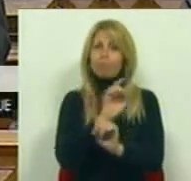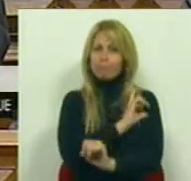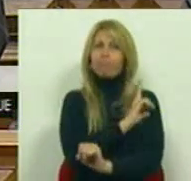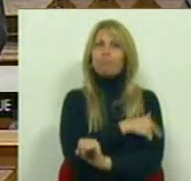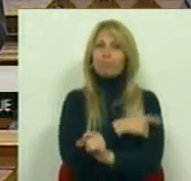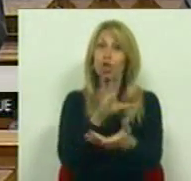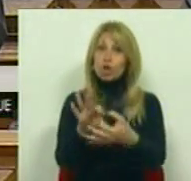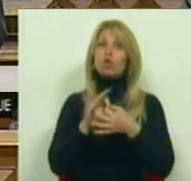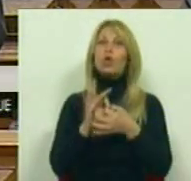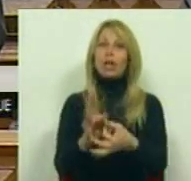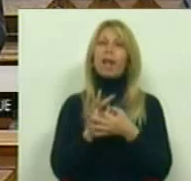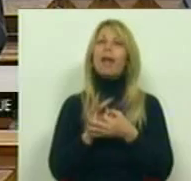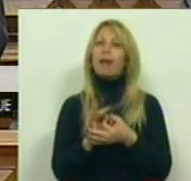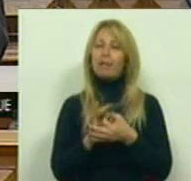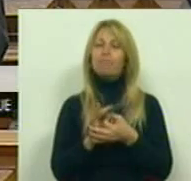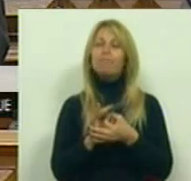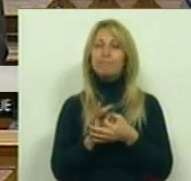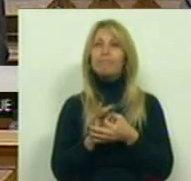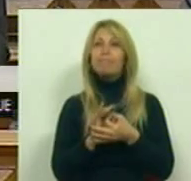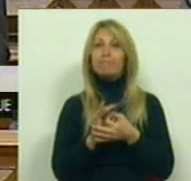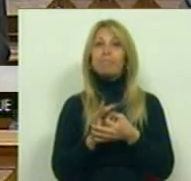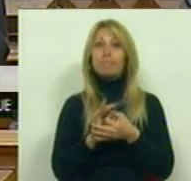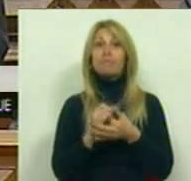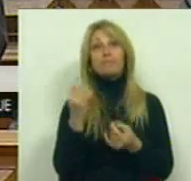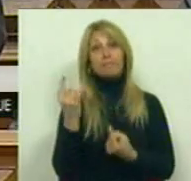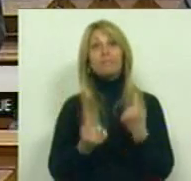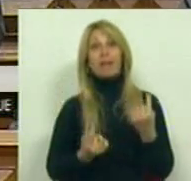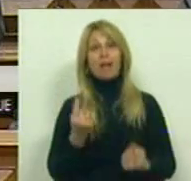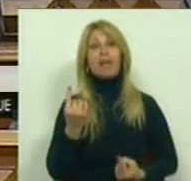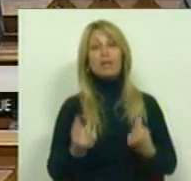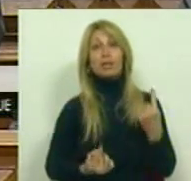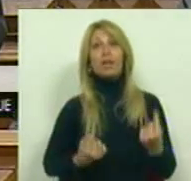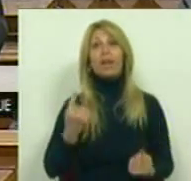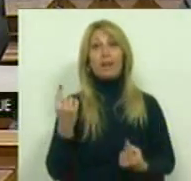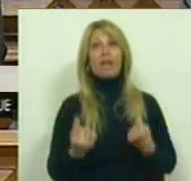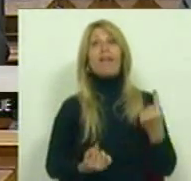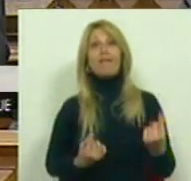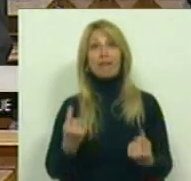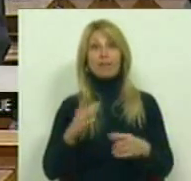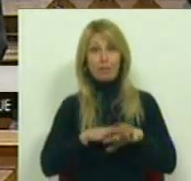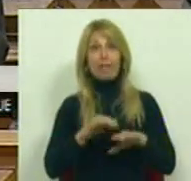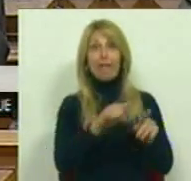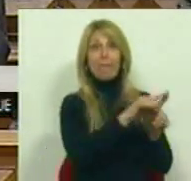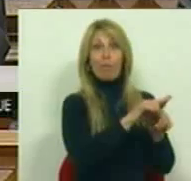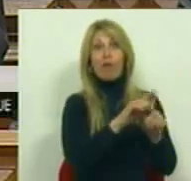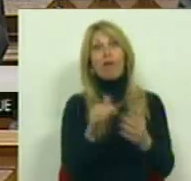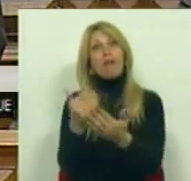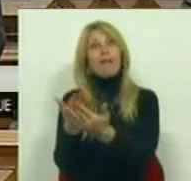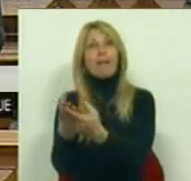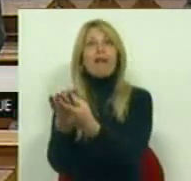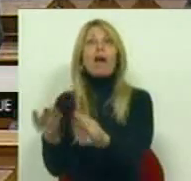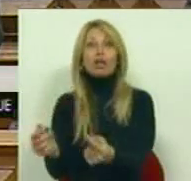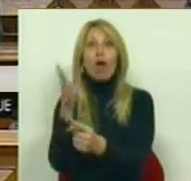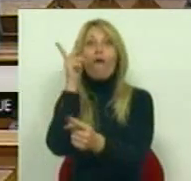solidária da qual depende tantas vezes a solução difícil entre a vida e a morte de